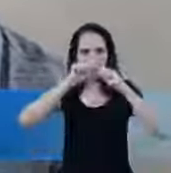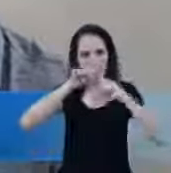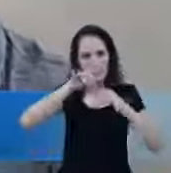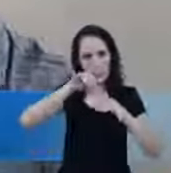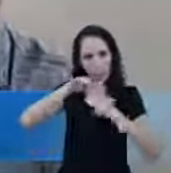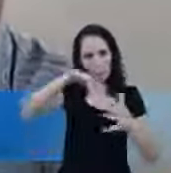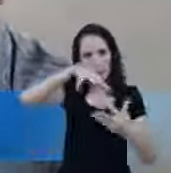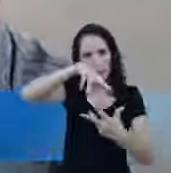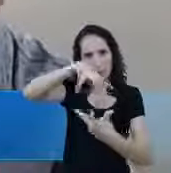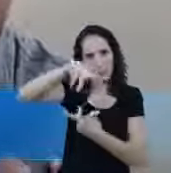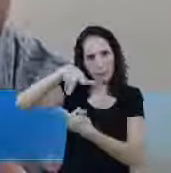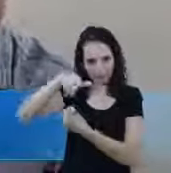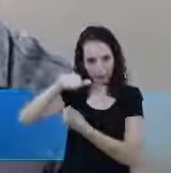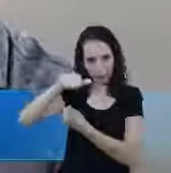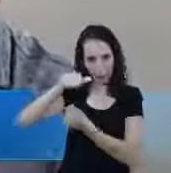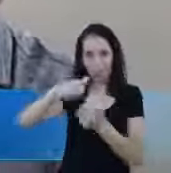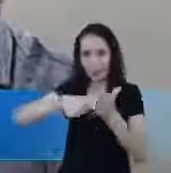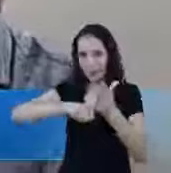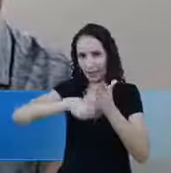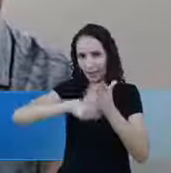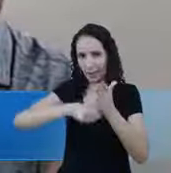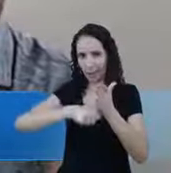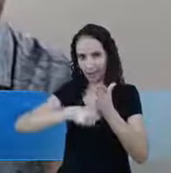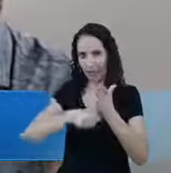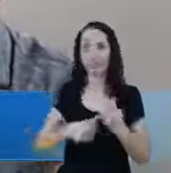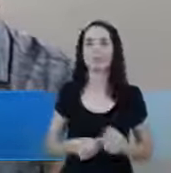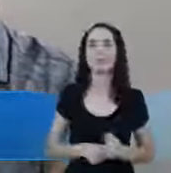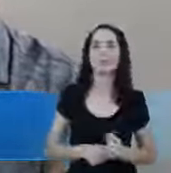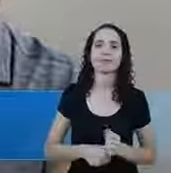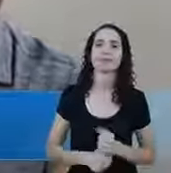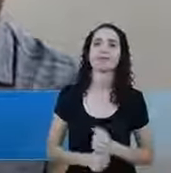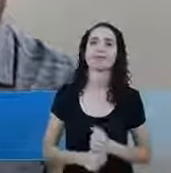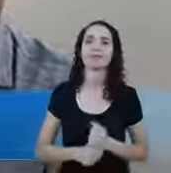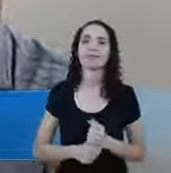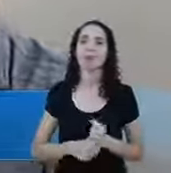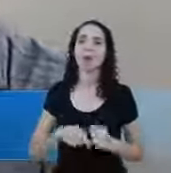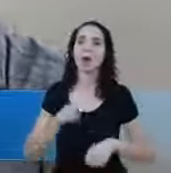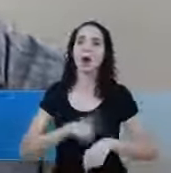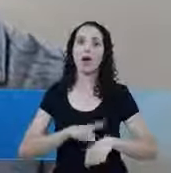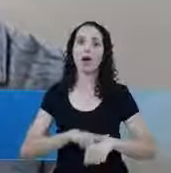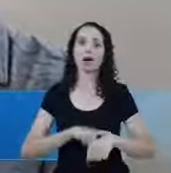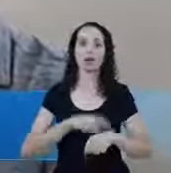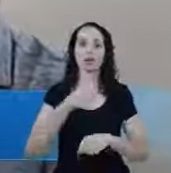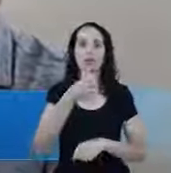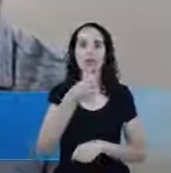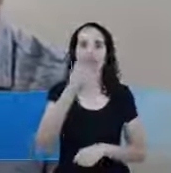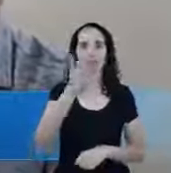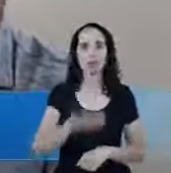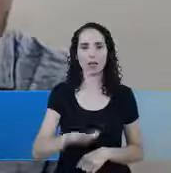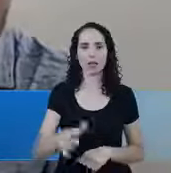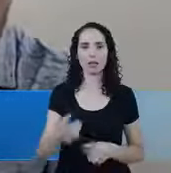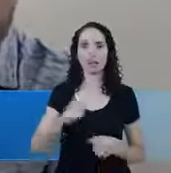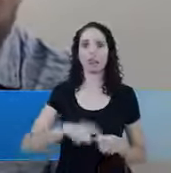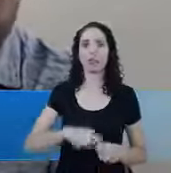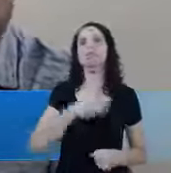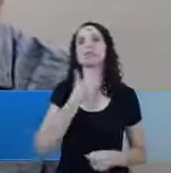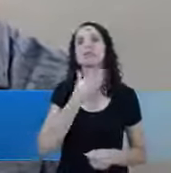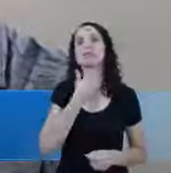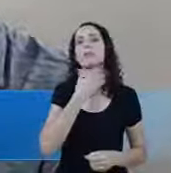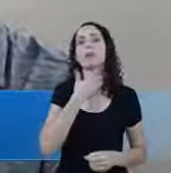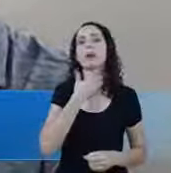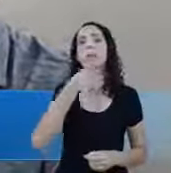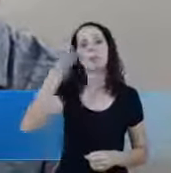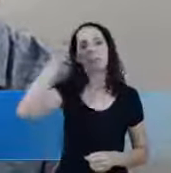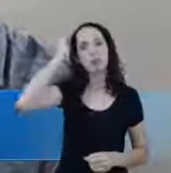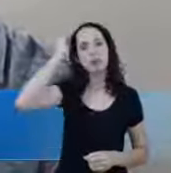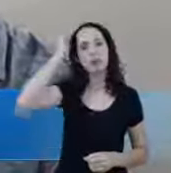identidade Da sexualidade Fique ligadinho Conectado aí com a gente 18 horas nós voltamos Para poder bater um papo Eu com o pastor Maurício Lá em